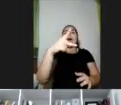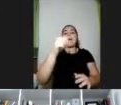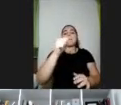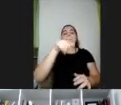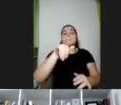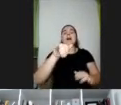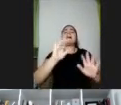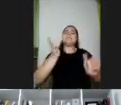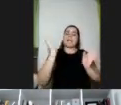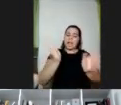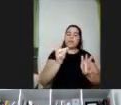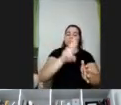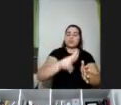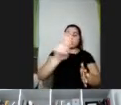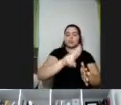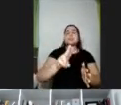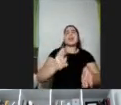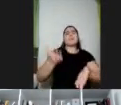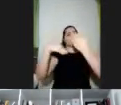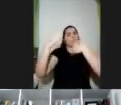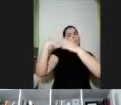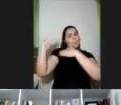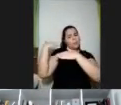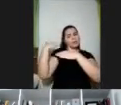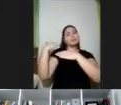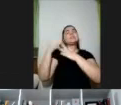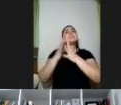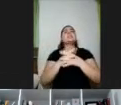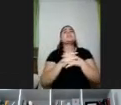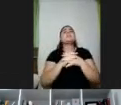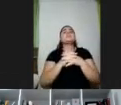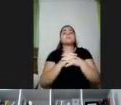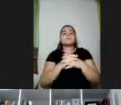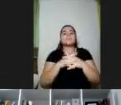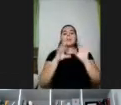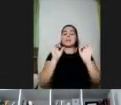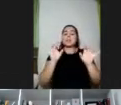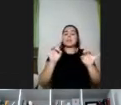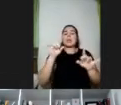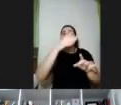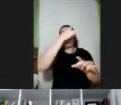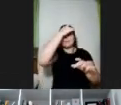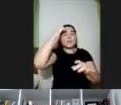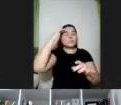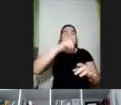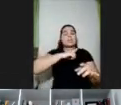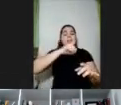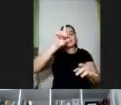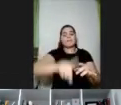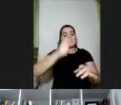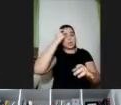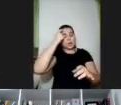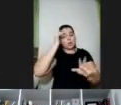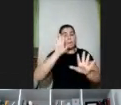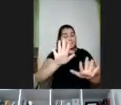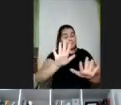muito utilizada num passado relativamente recente ainda e, especial, para pessoas com deficiência intelectual, mas